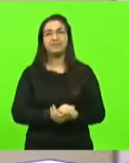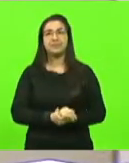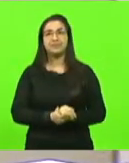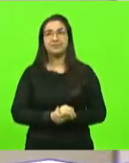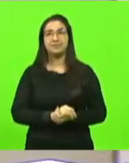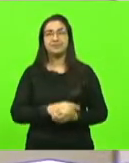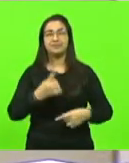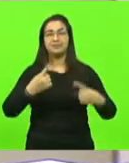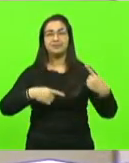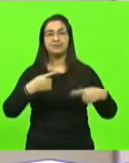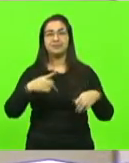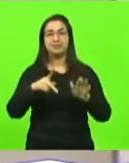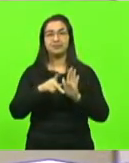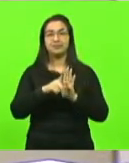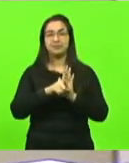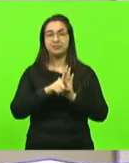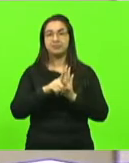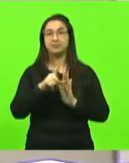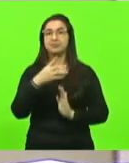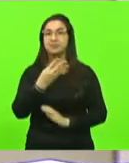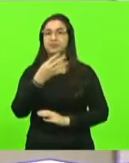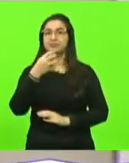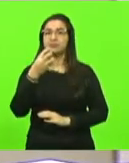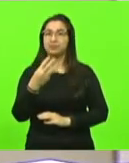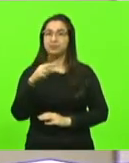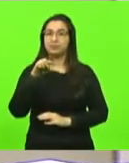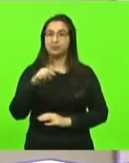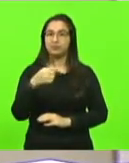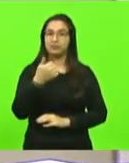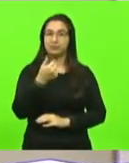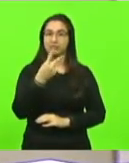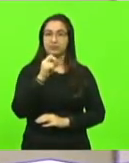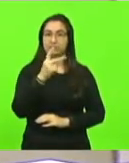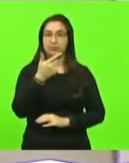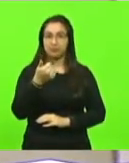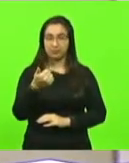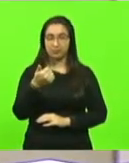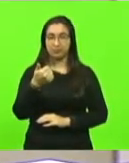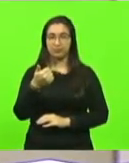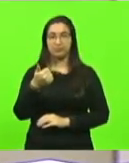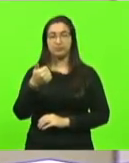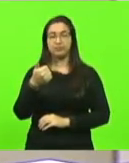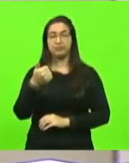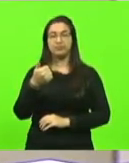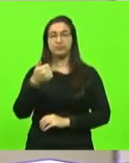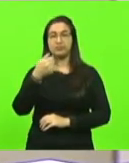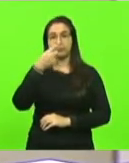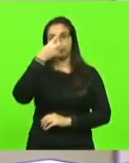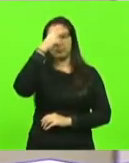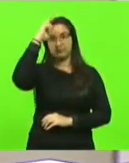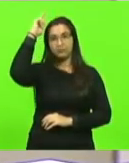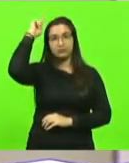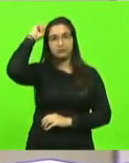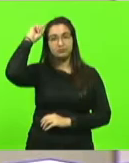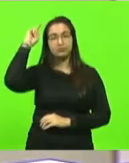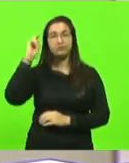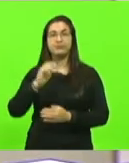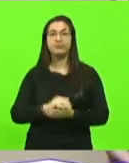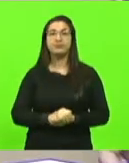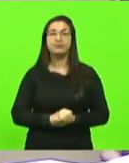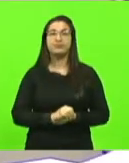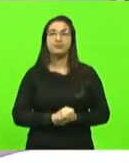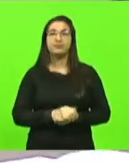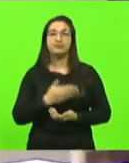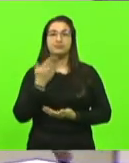em discussão, o PL 43.1 de 2021, autor e deputado doutor Vicente Caropreso. Com a palavra, deputado doutor Vicente